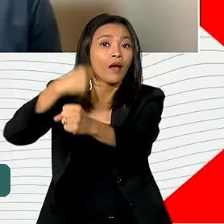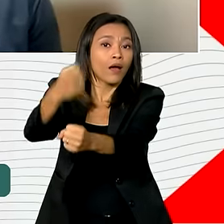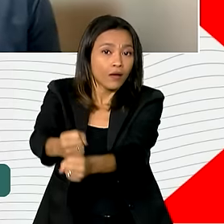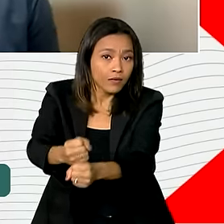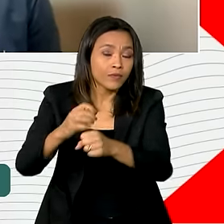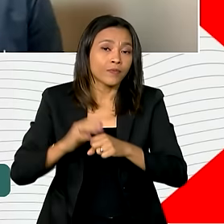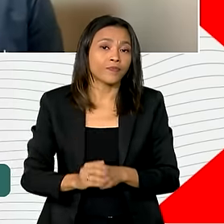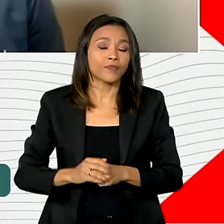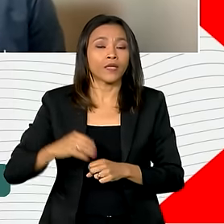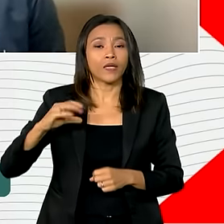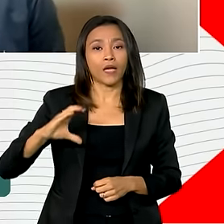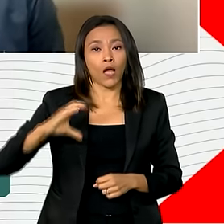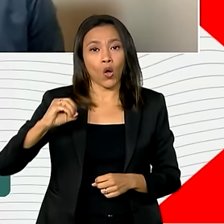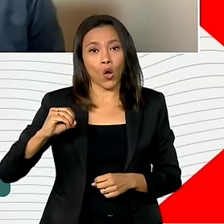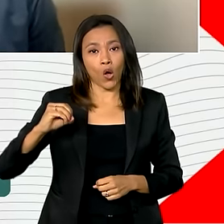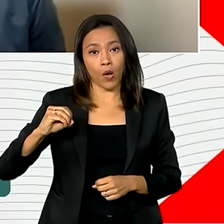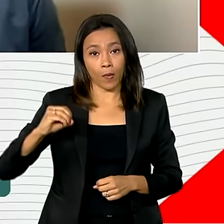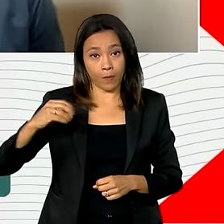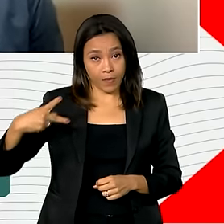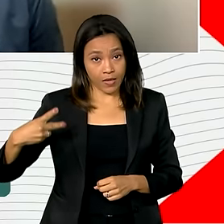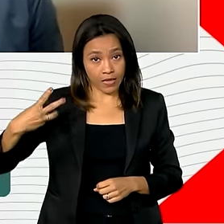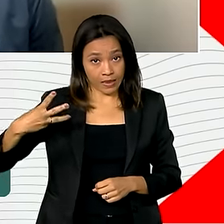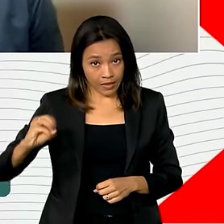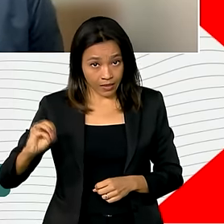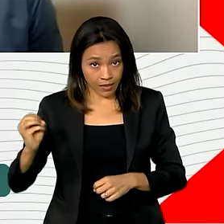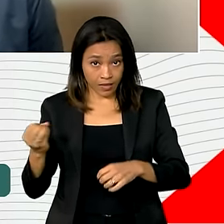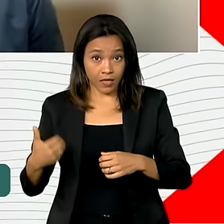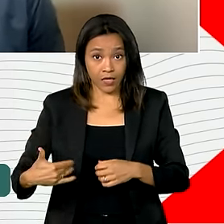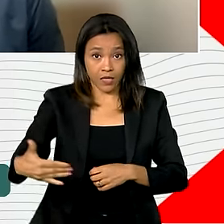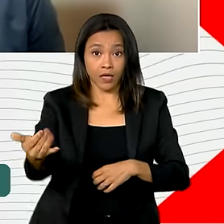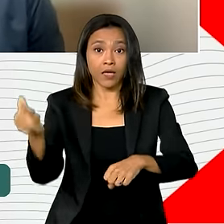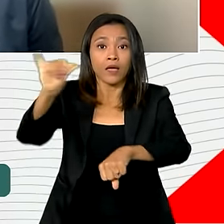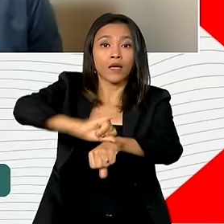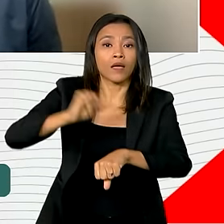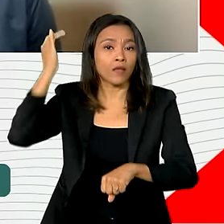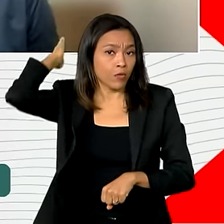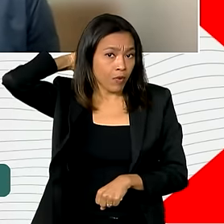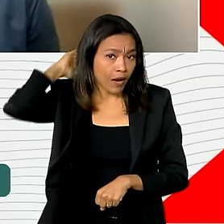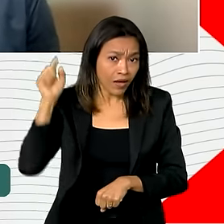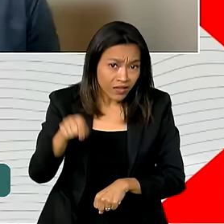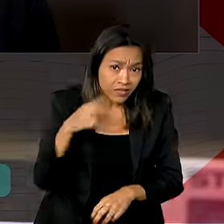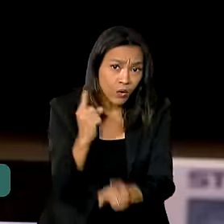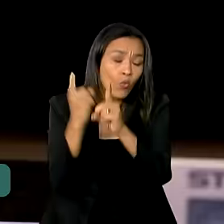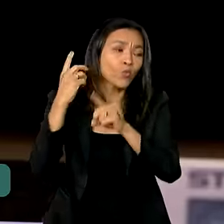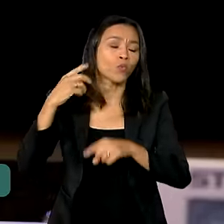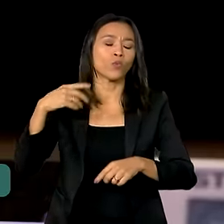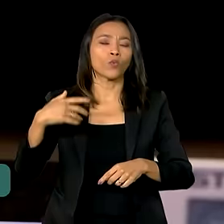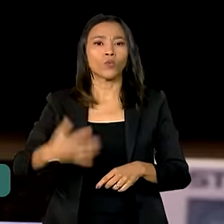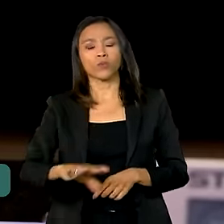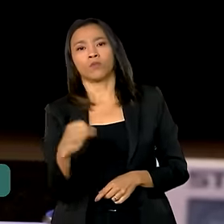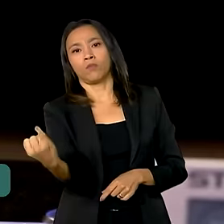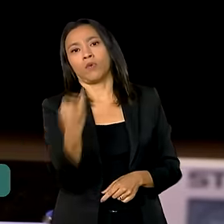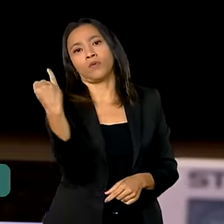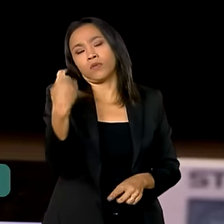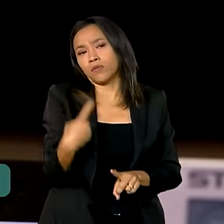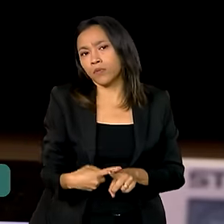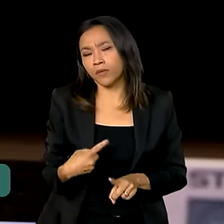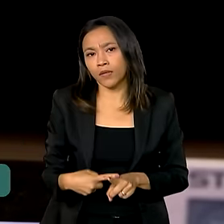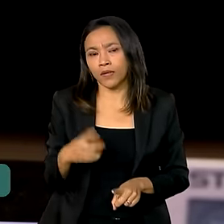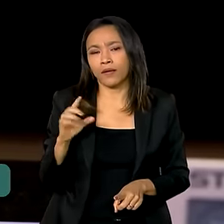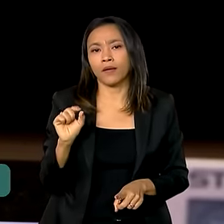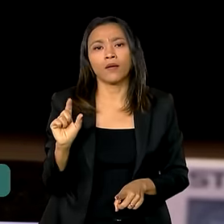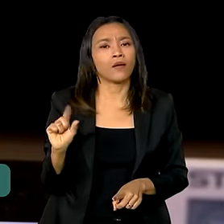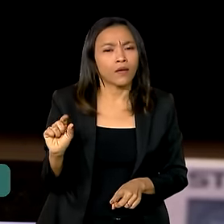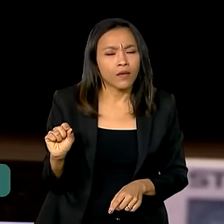COP30, que se realizará em Belém do Pará, vai ser extremamente importante, porque não só é também